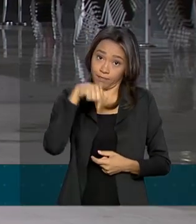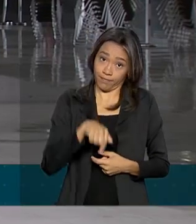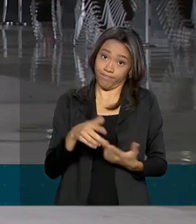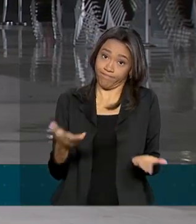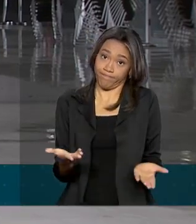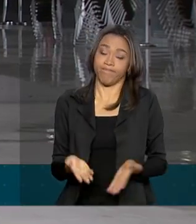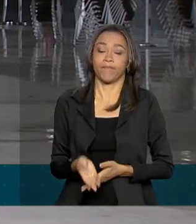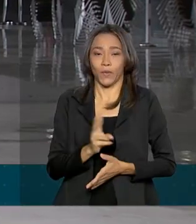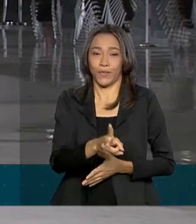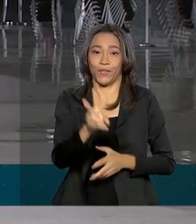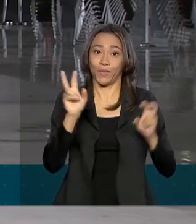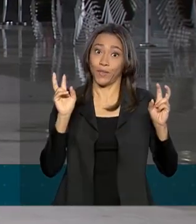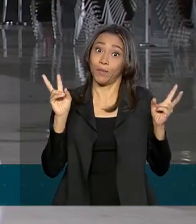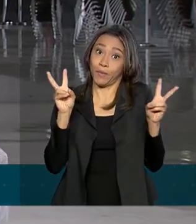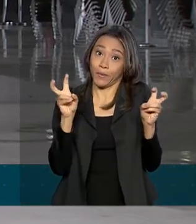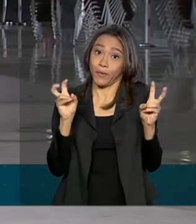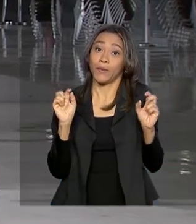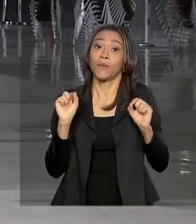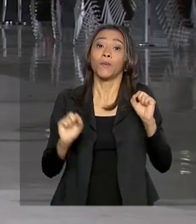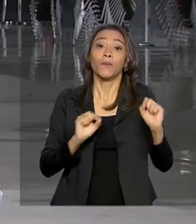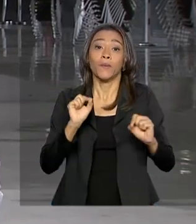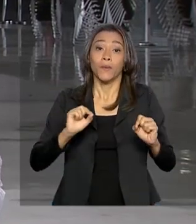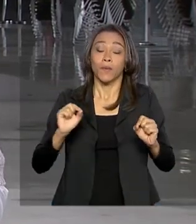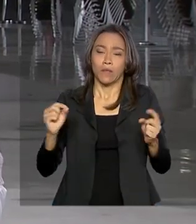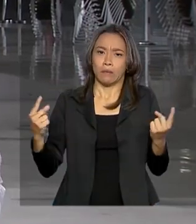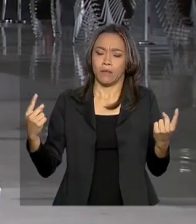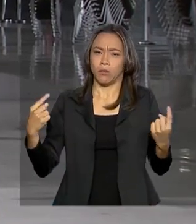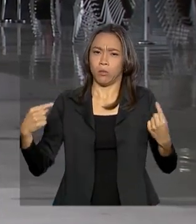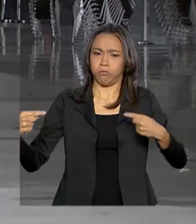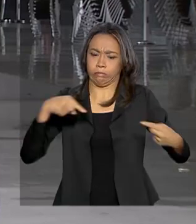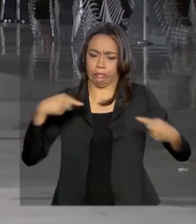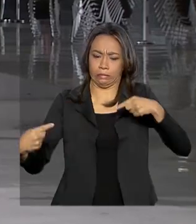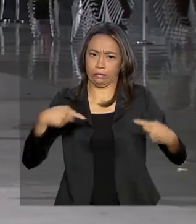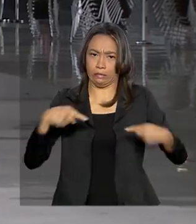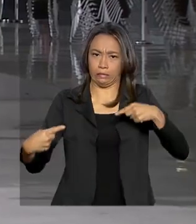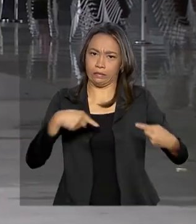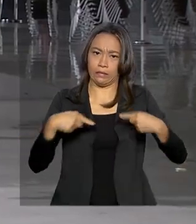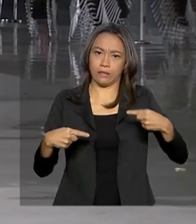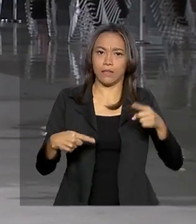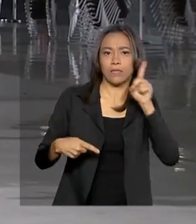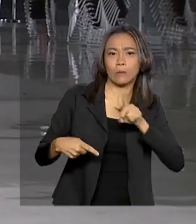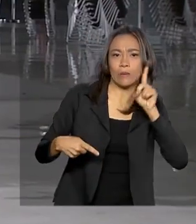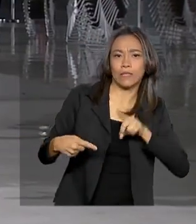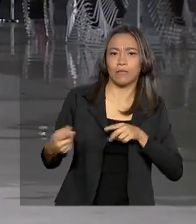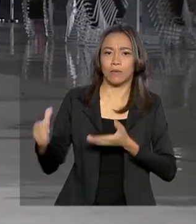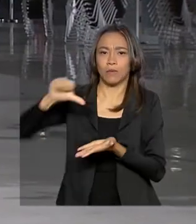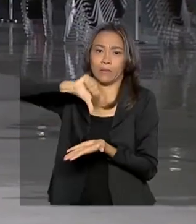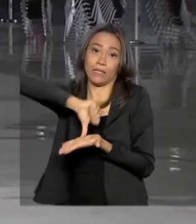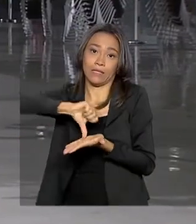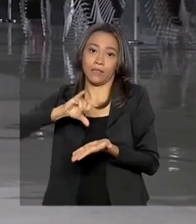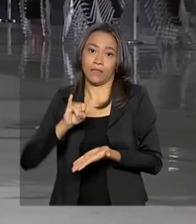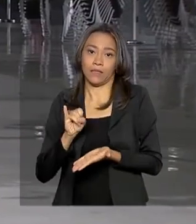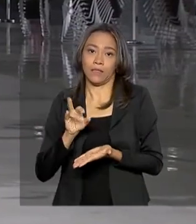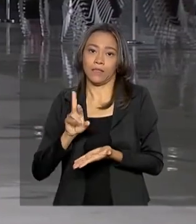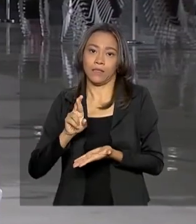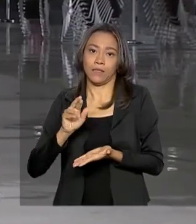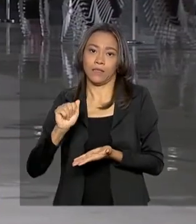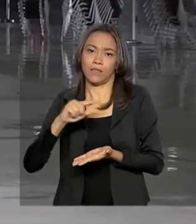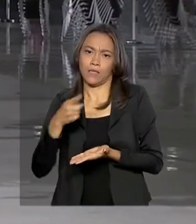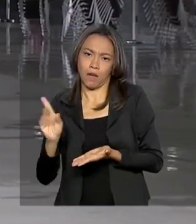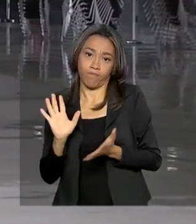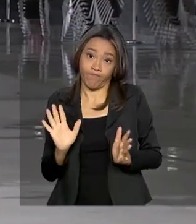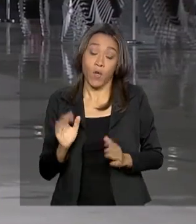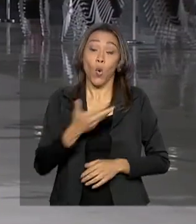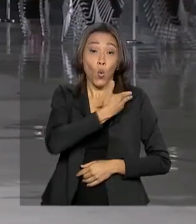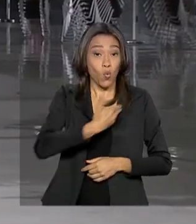continuando a falar sobre os reflexos da crise entre o Irã e os Estados Unidos, como você acabou de afirmar, o governo não vai intervir no